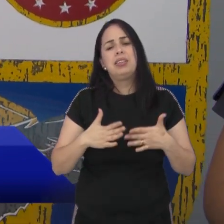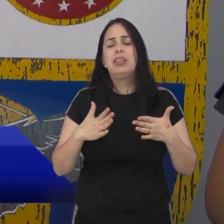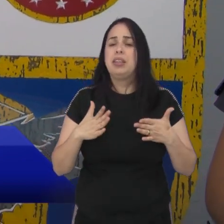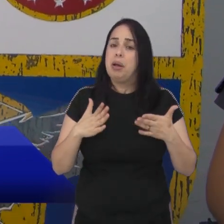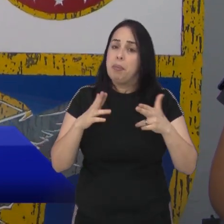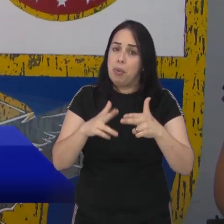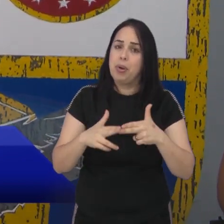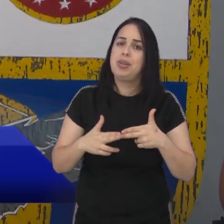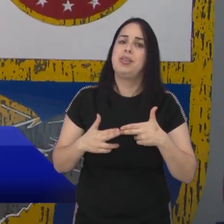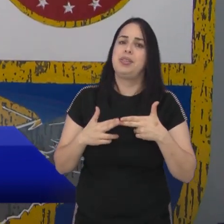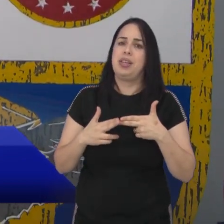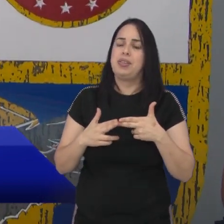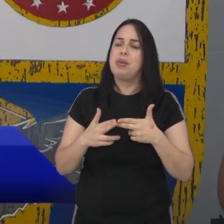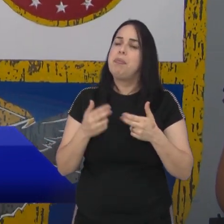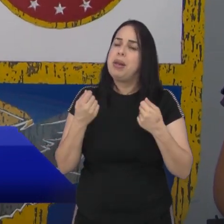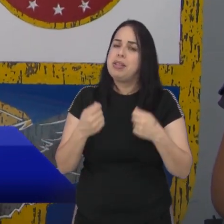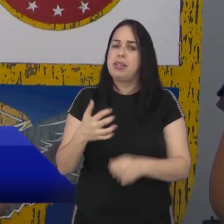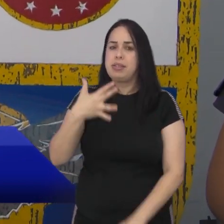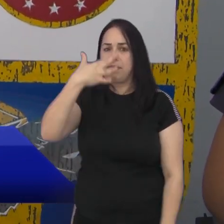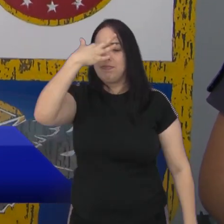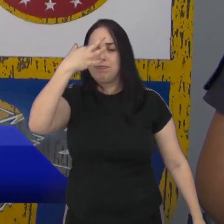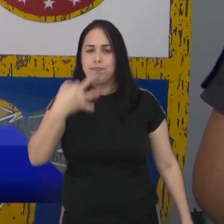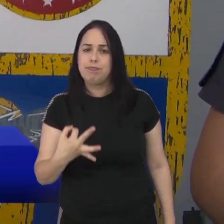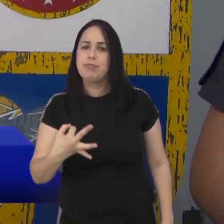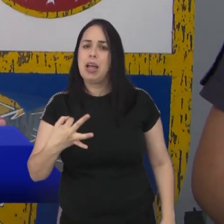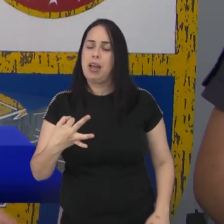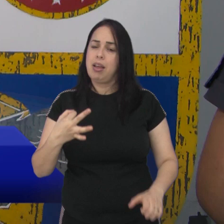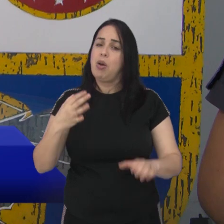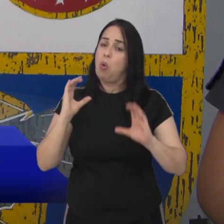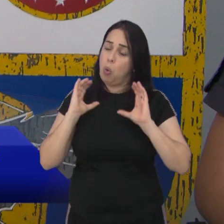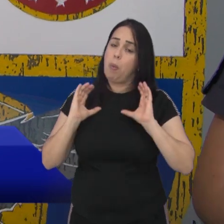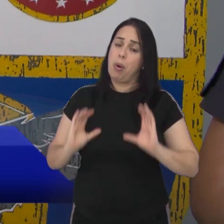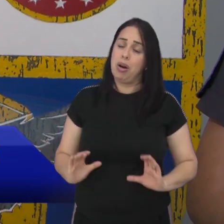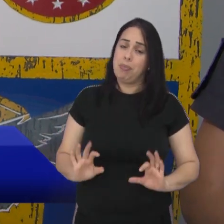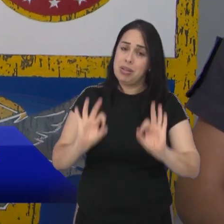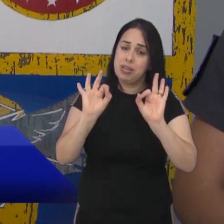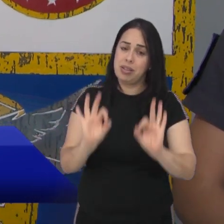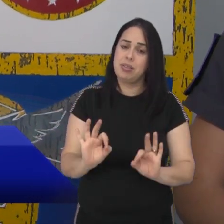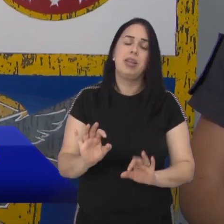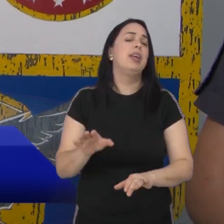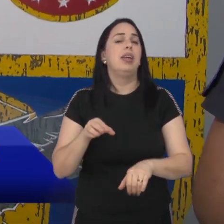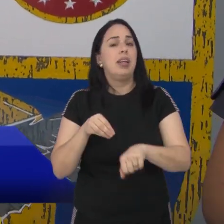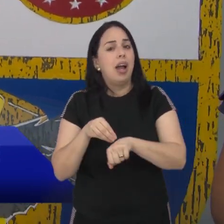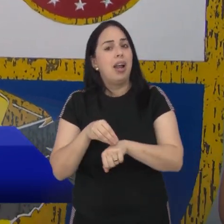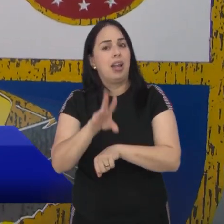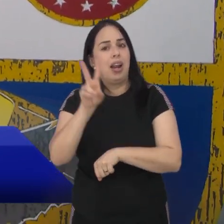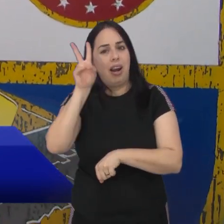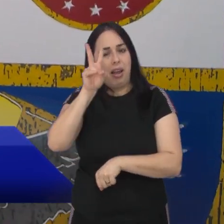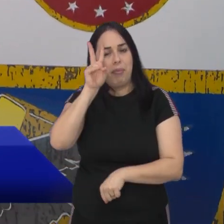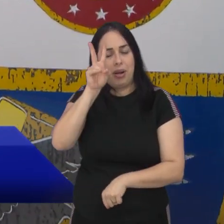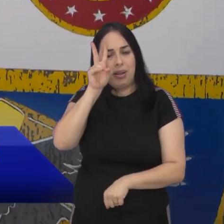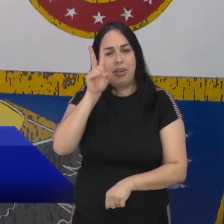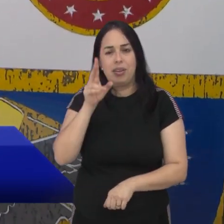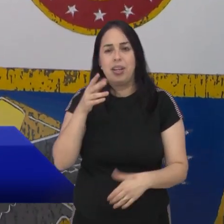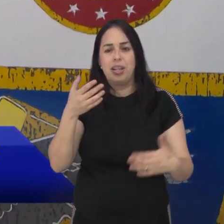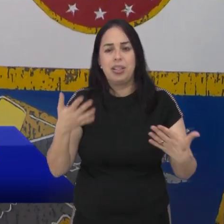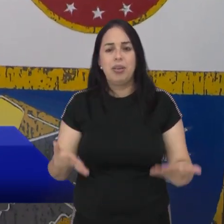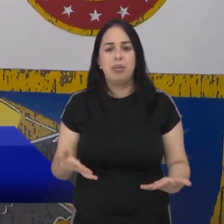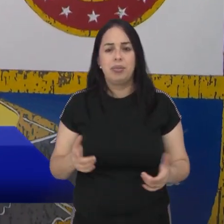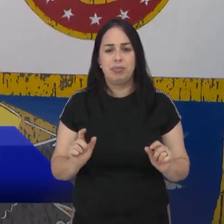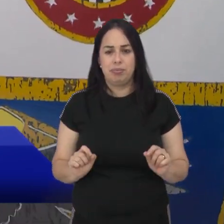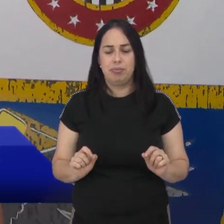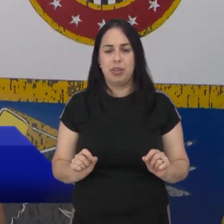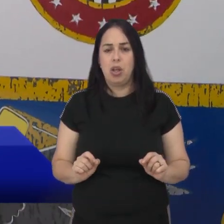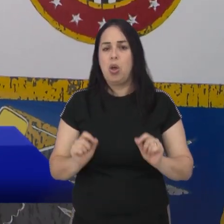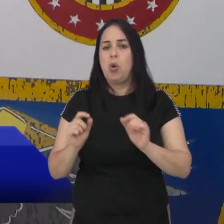né? Então vale salientar a questão do bom senso, né? Prevalece o bom senso. E reforçando também, assim como a tenente falou agora há